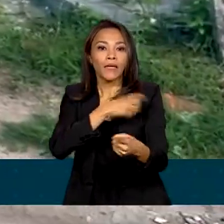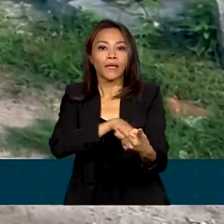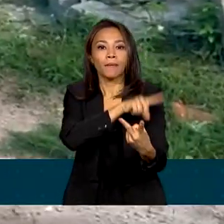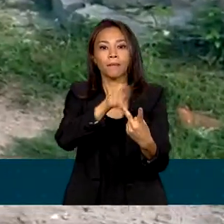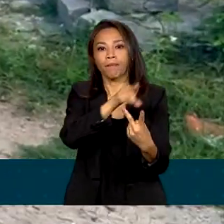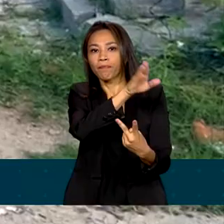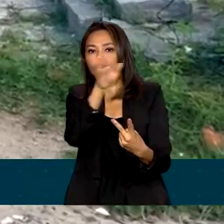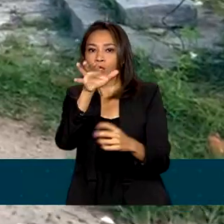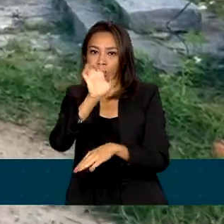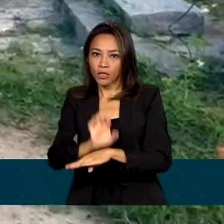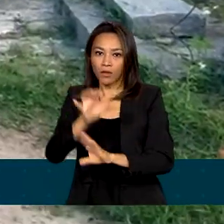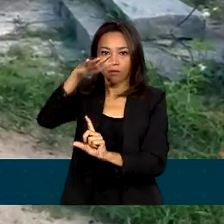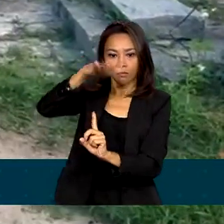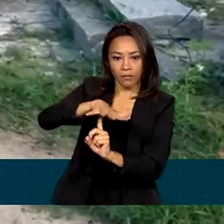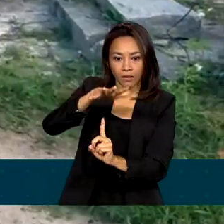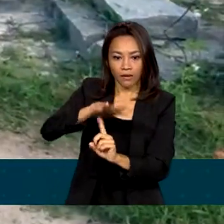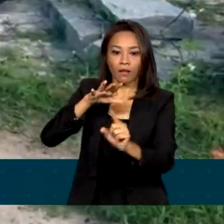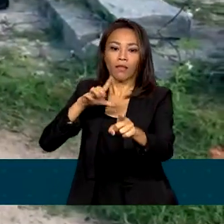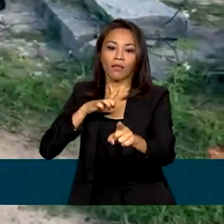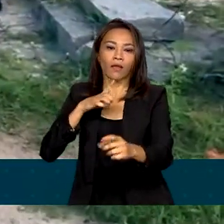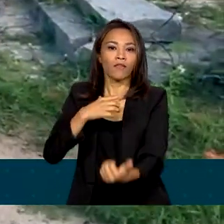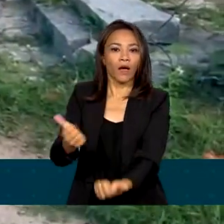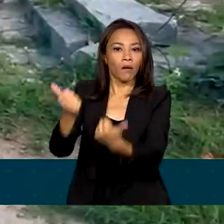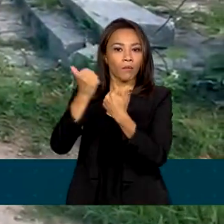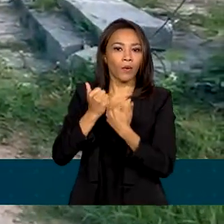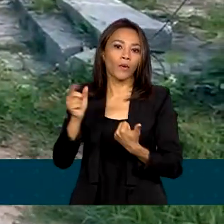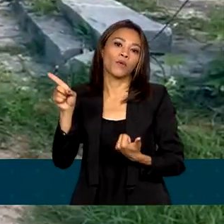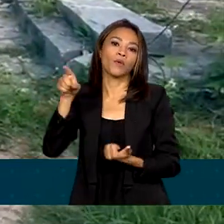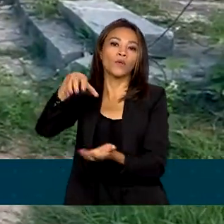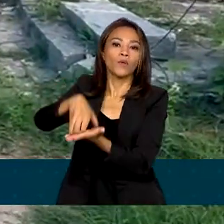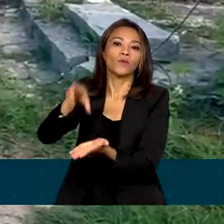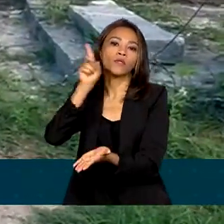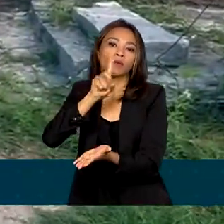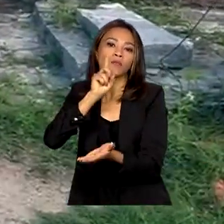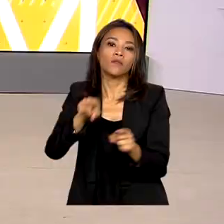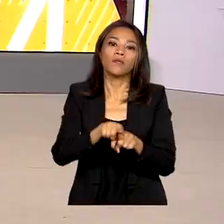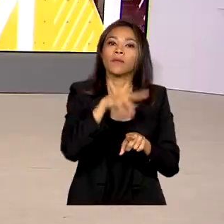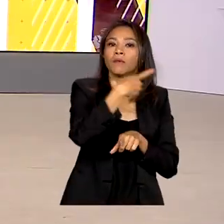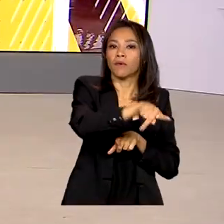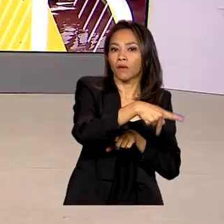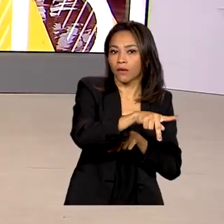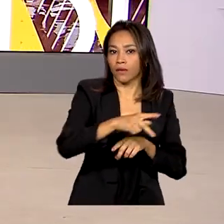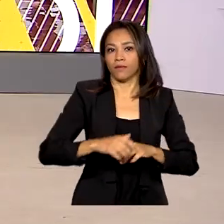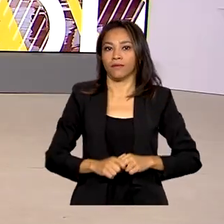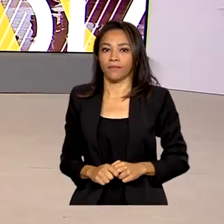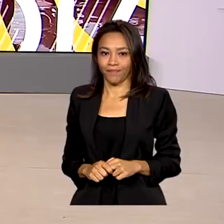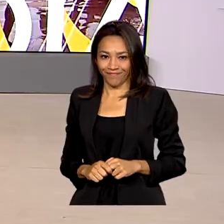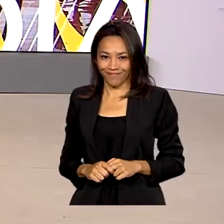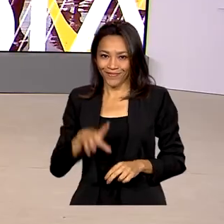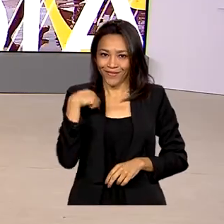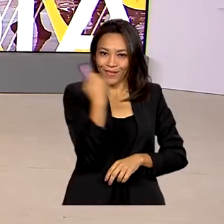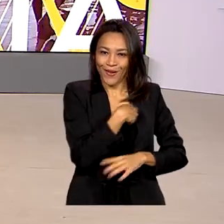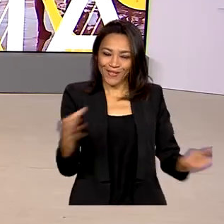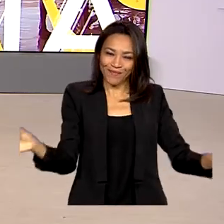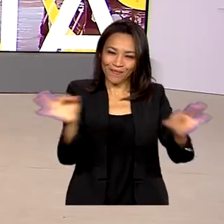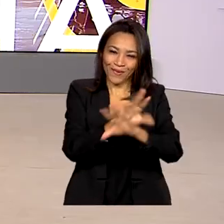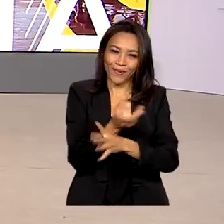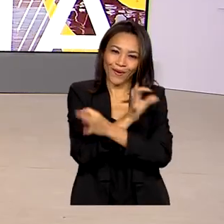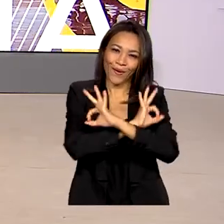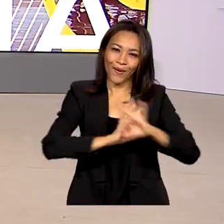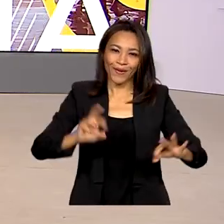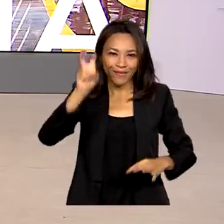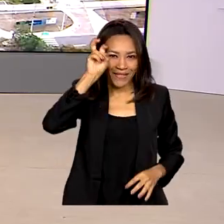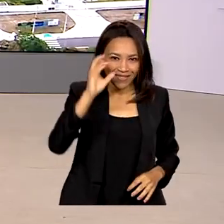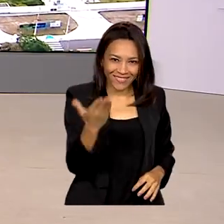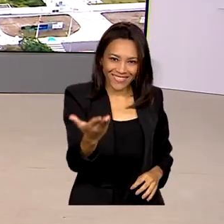A ação conta com a cooperação das agências dos Estados Unidos e Paraguai. E a gente fica por aqui, uma ótima